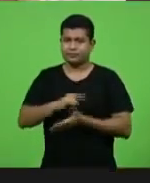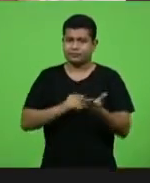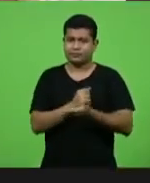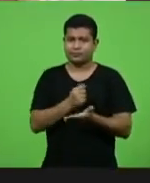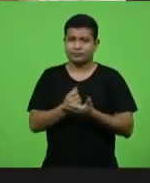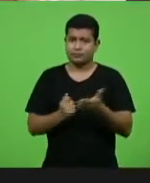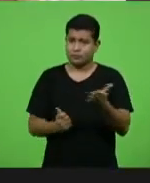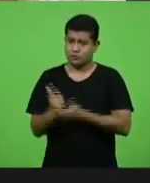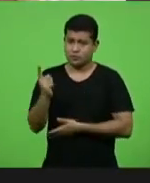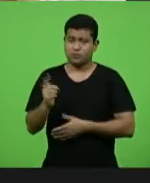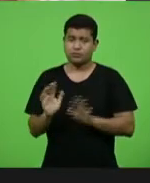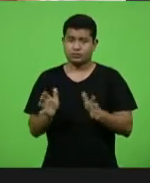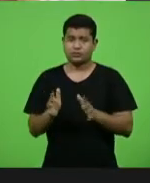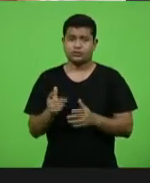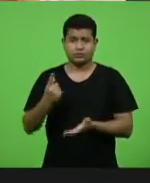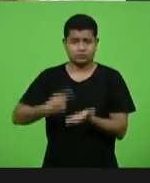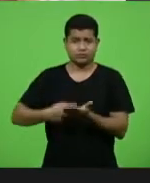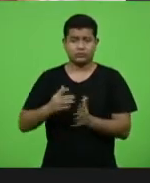isso...